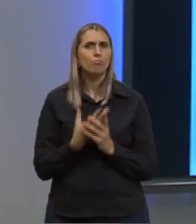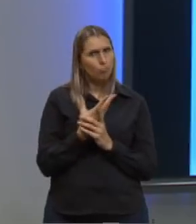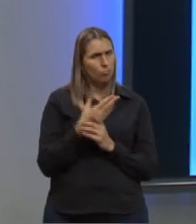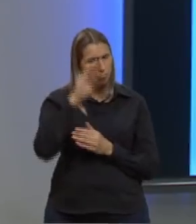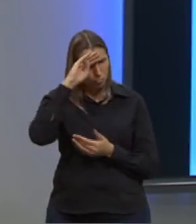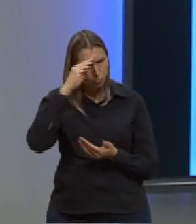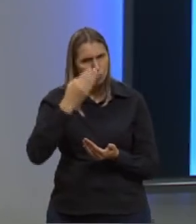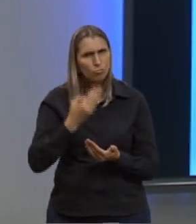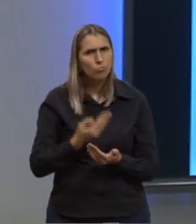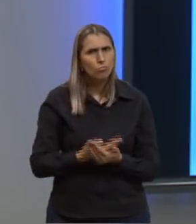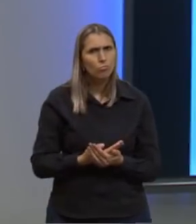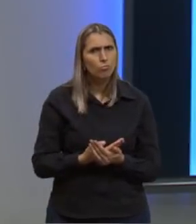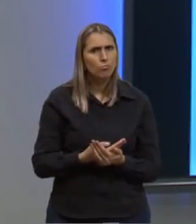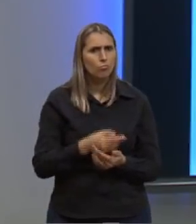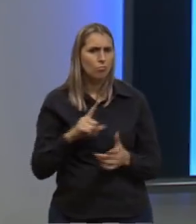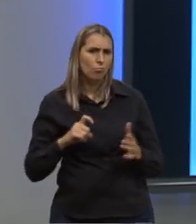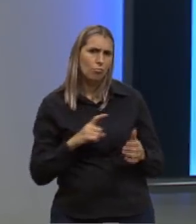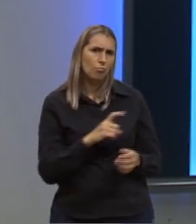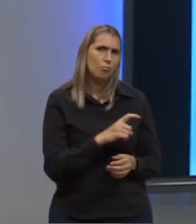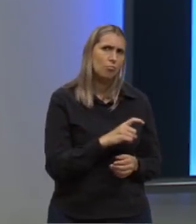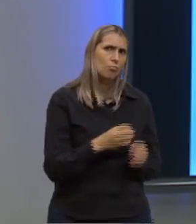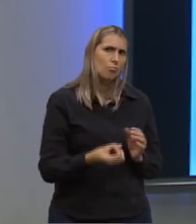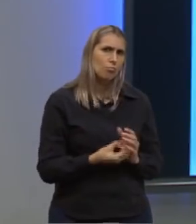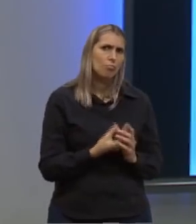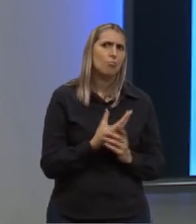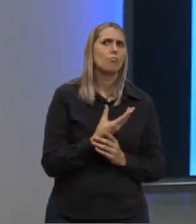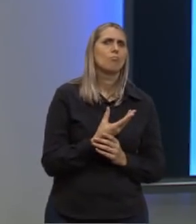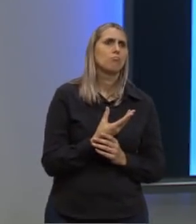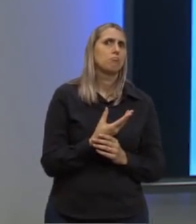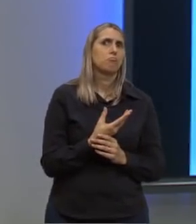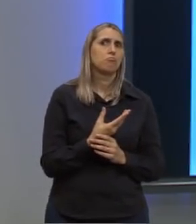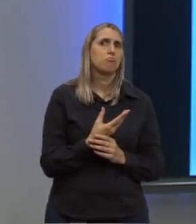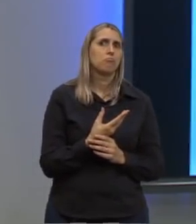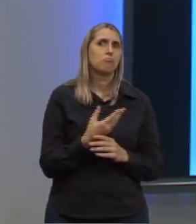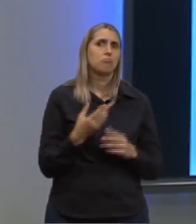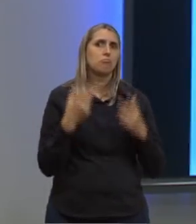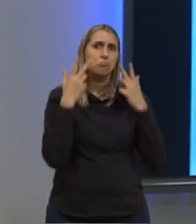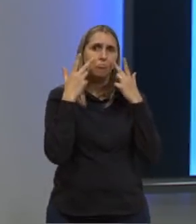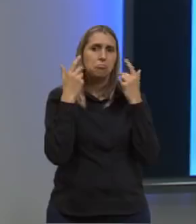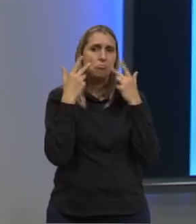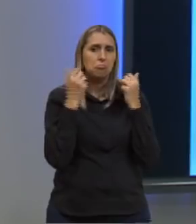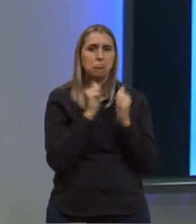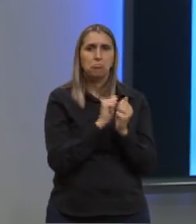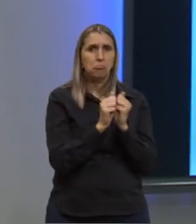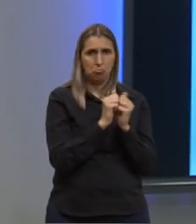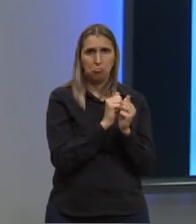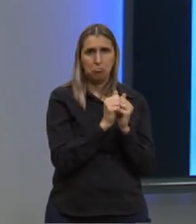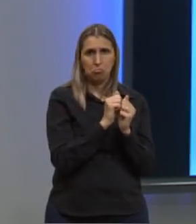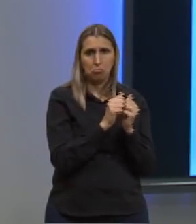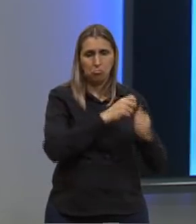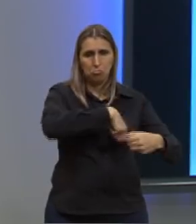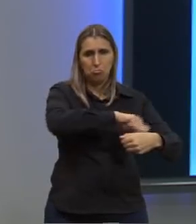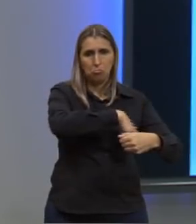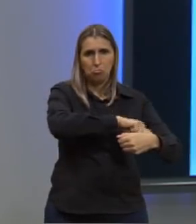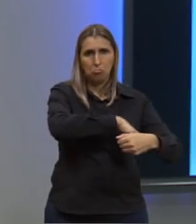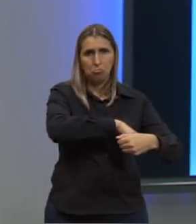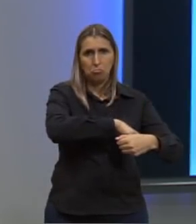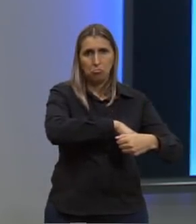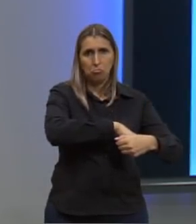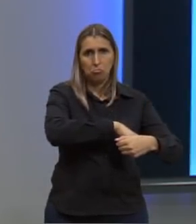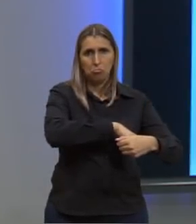acreditam que essas larvas surgem espontaneamente do arroz cozido, tal como